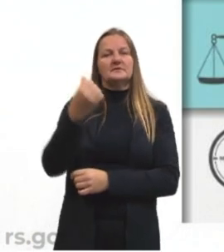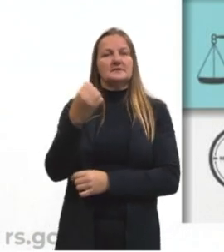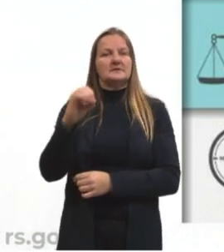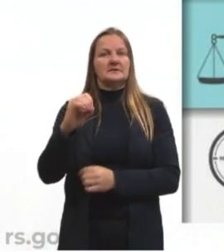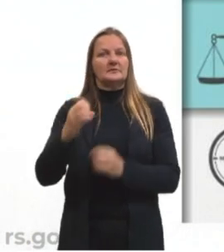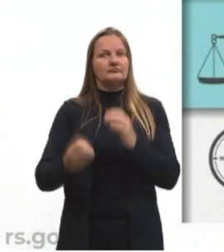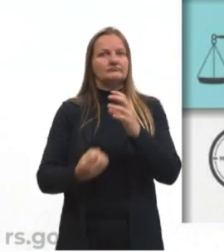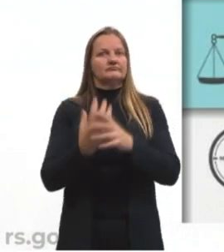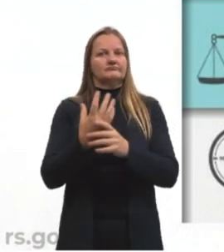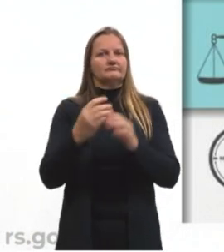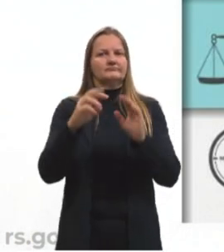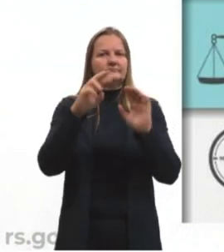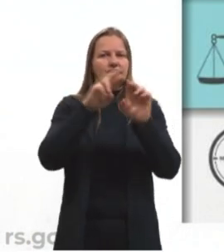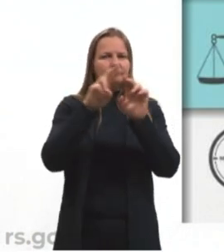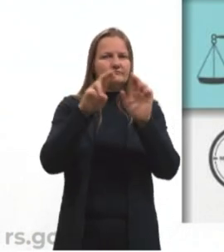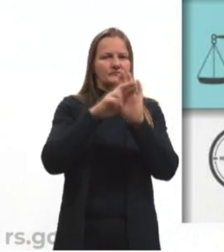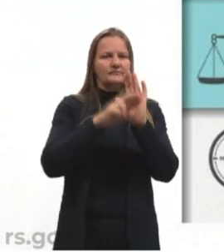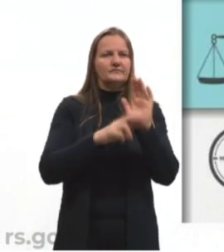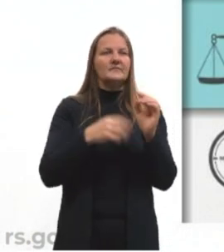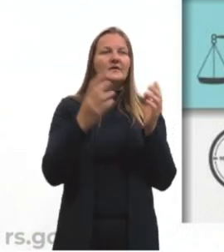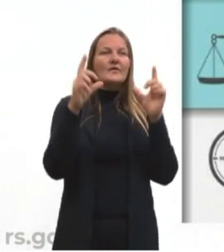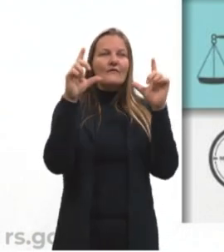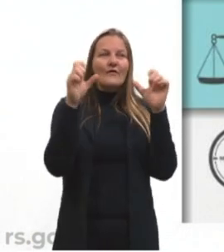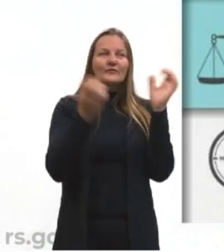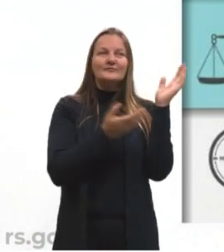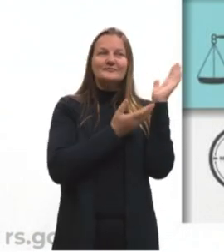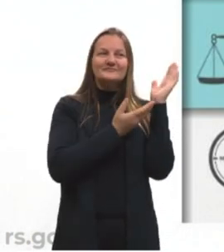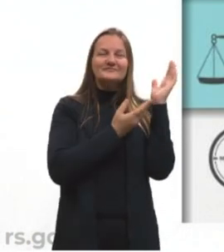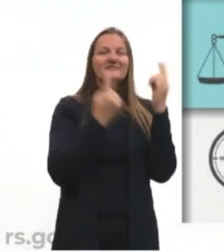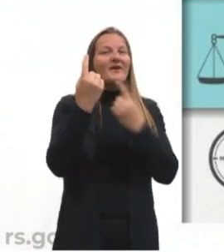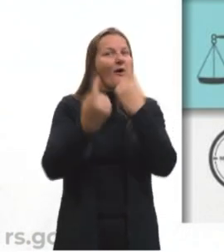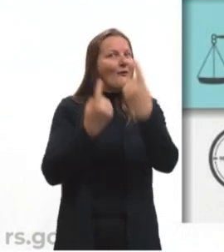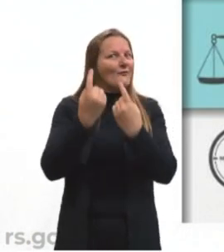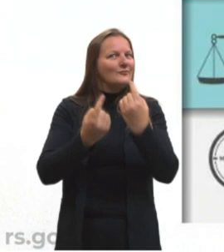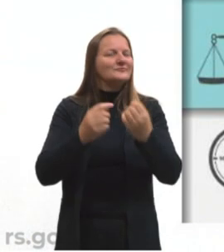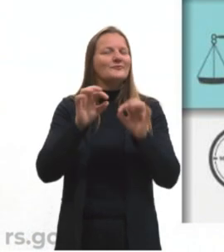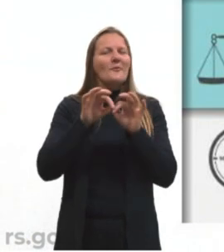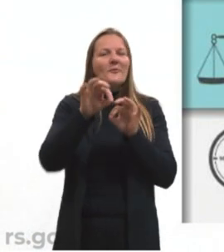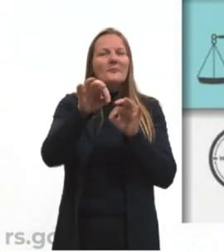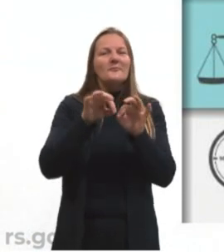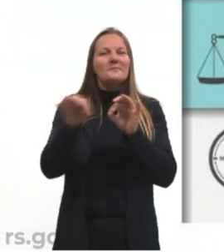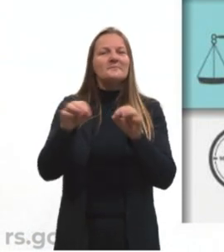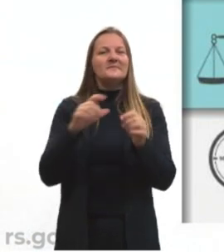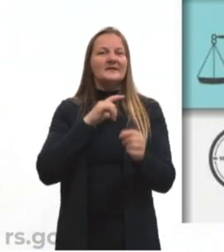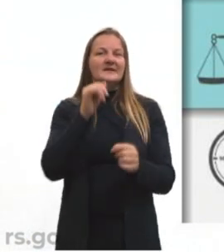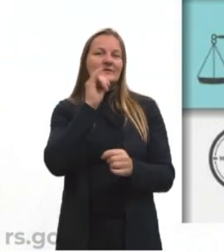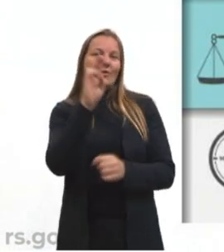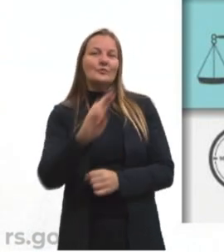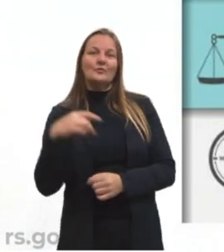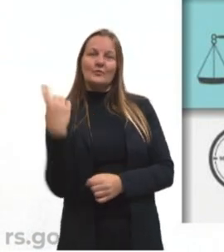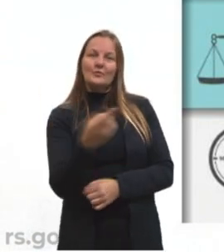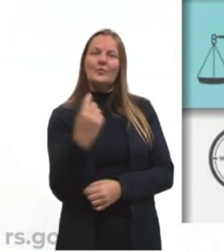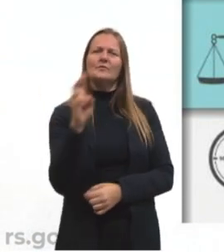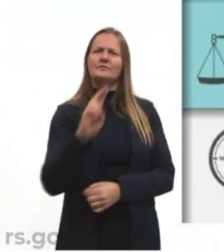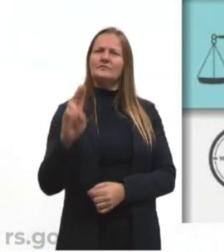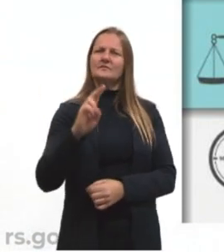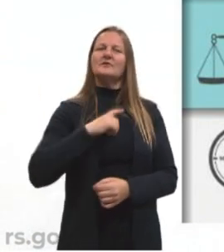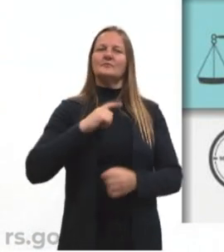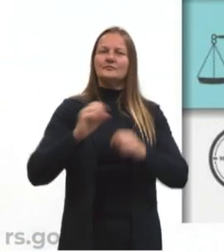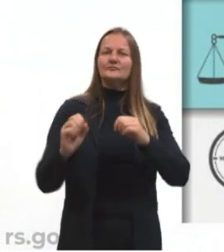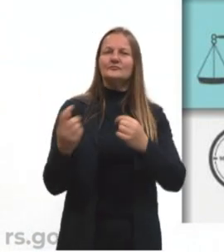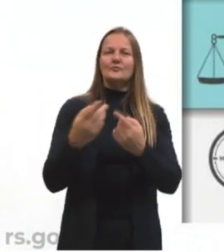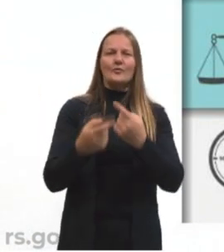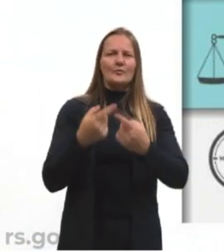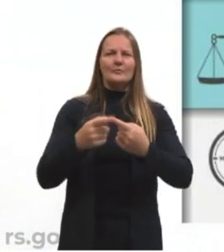Aqui eu trago para vocês, então, a imagem com alguns instrumentos de medição que a gente utiliza para atribuir os valores às